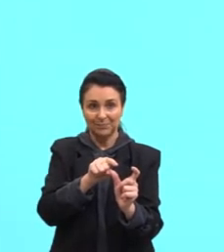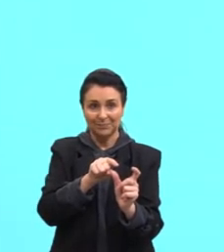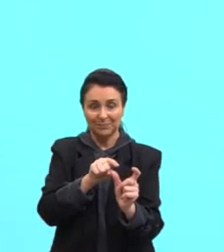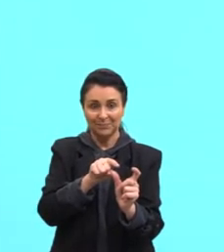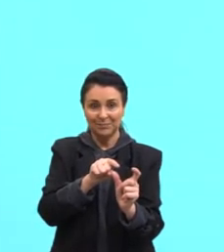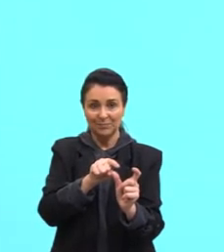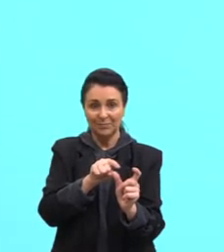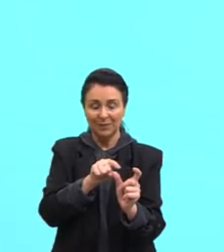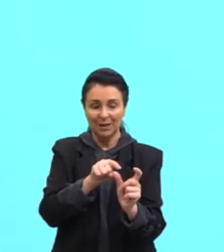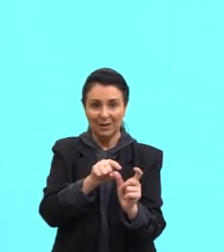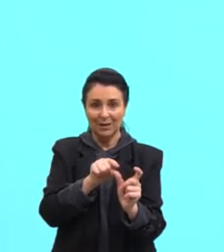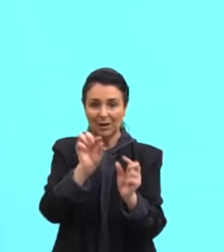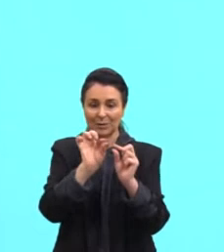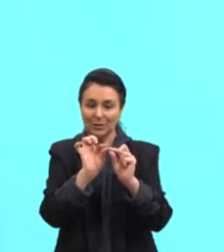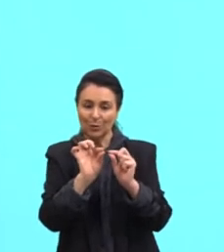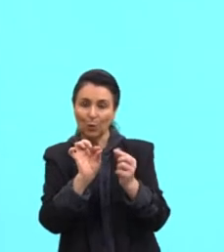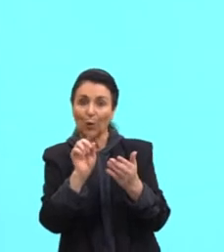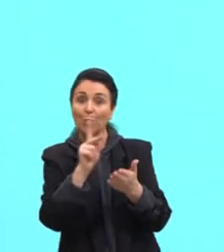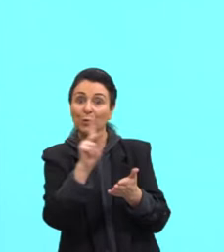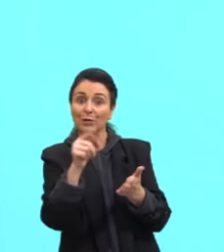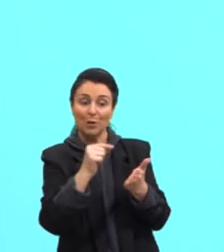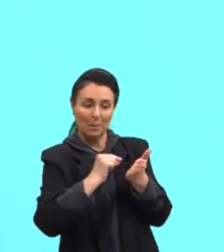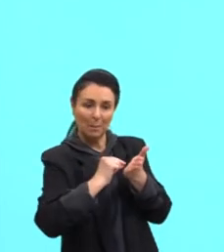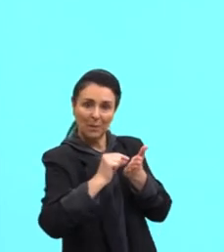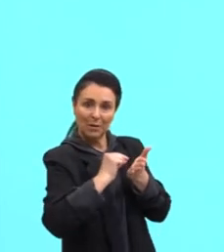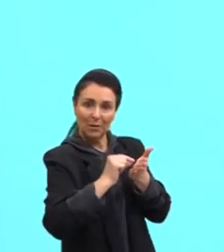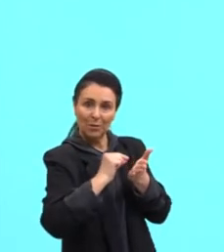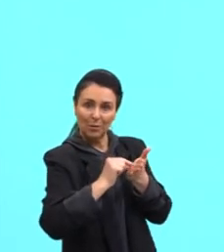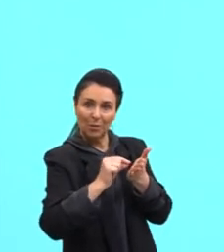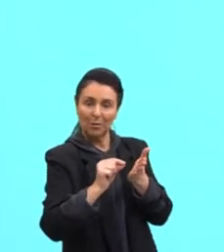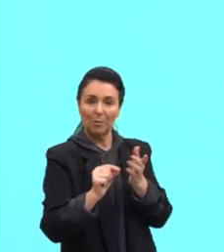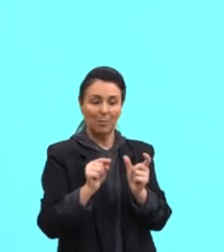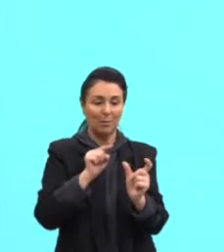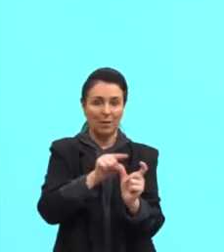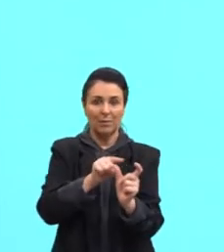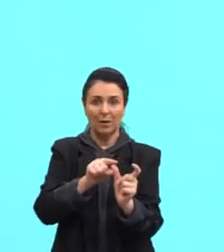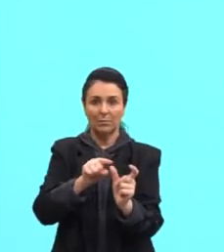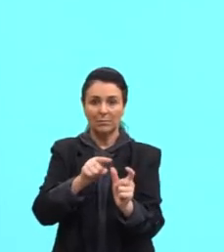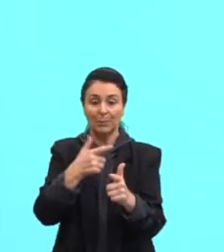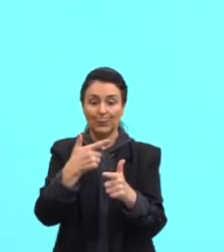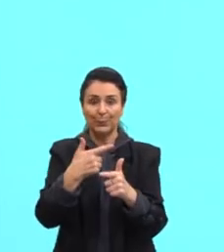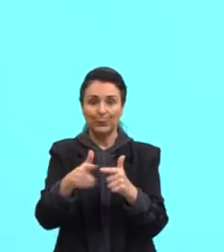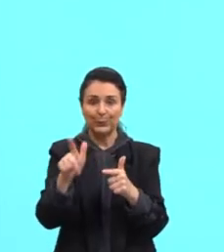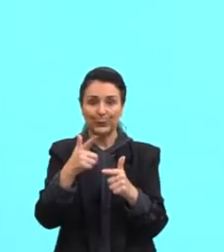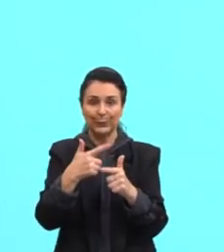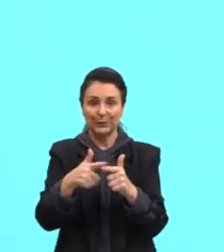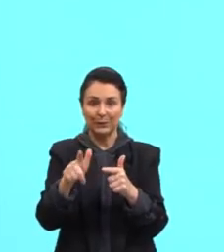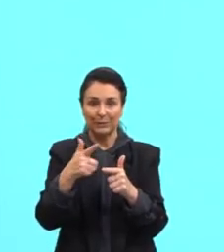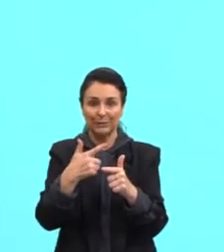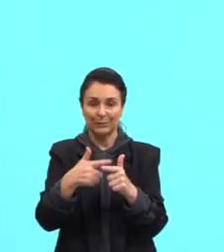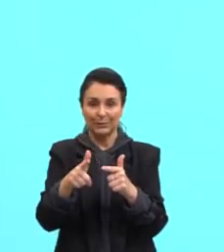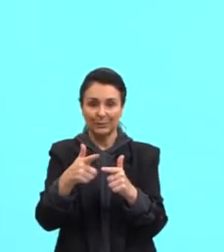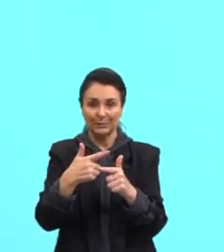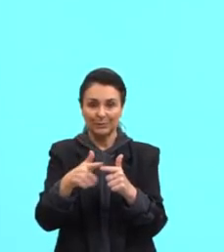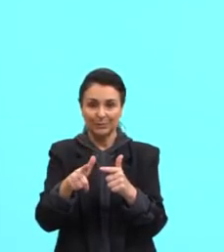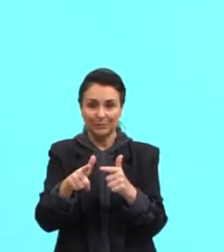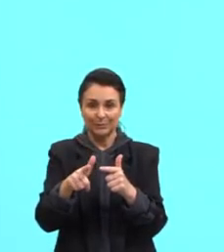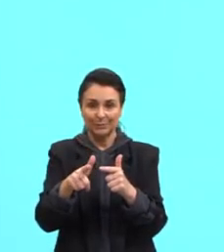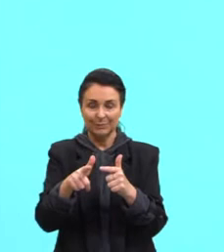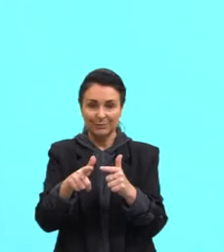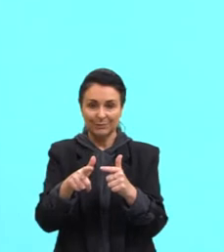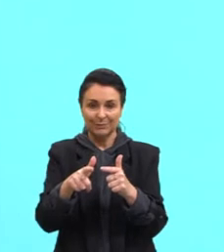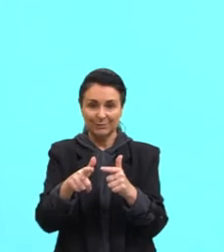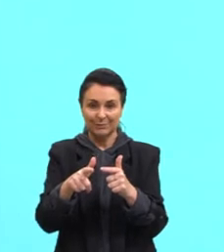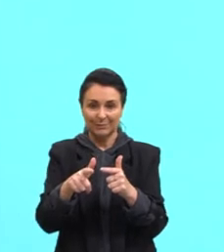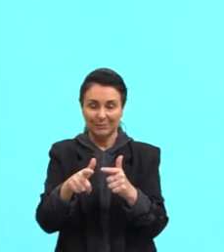Eu destaquei, então, as palavras cognatas. Problems. Problemas. Vou traduzir, não vou soletrar,